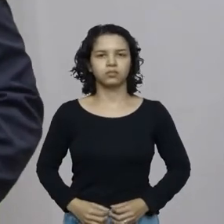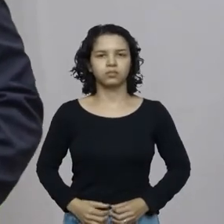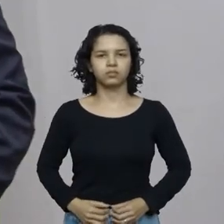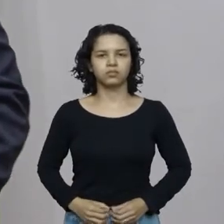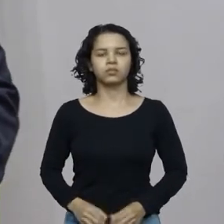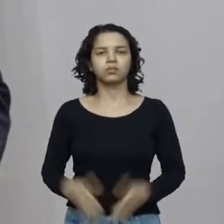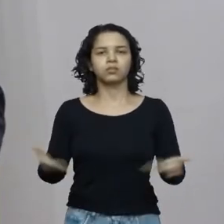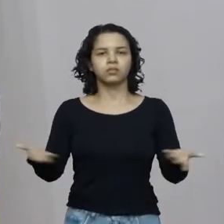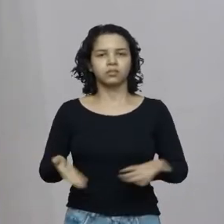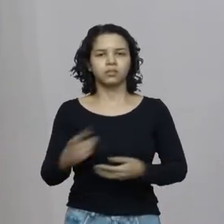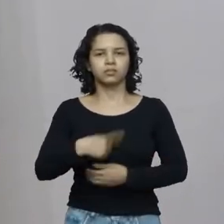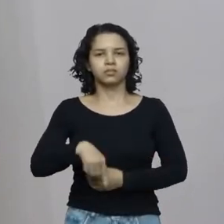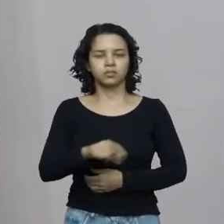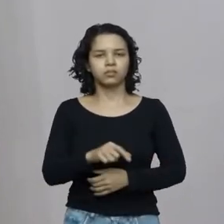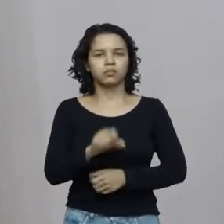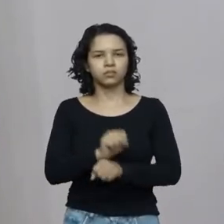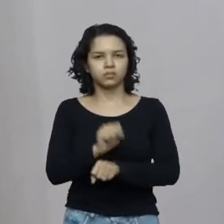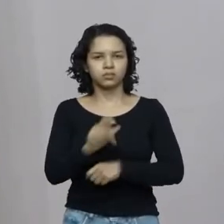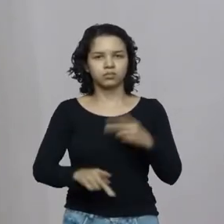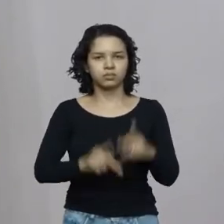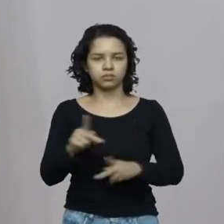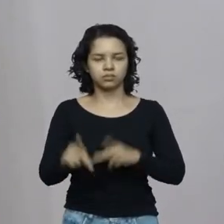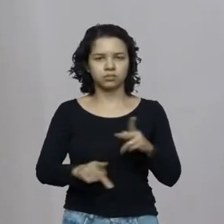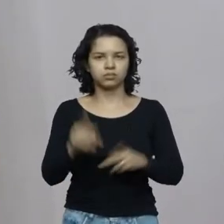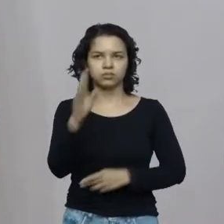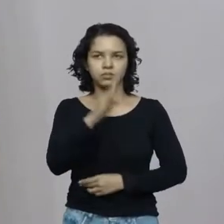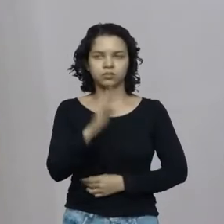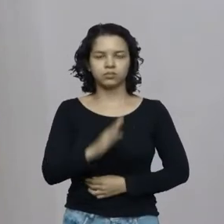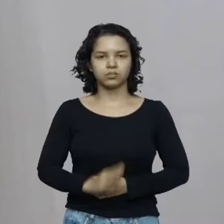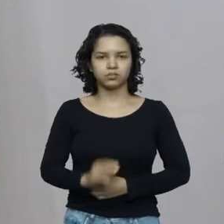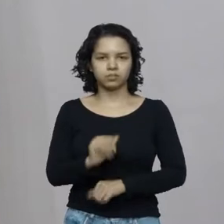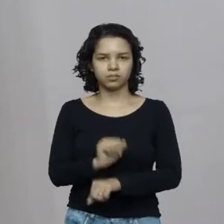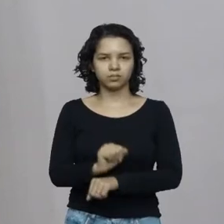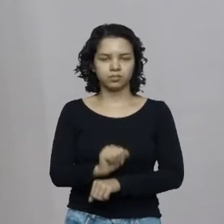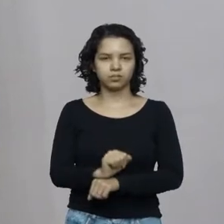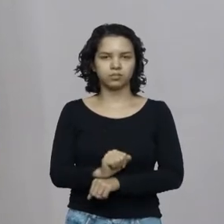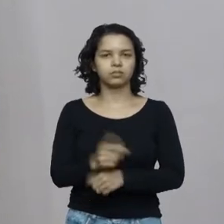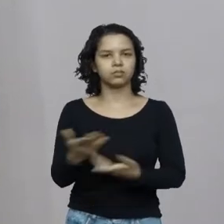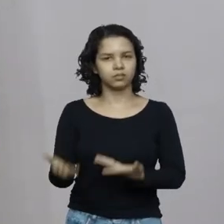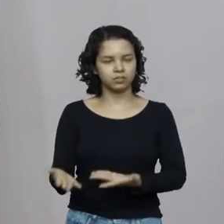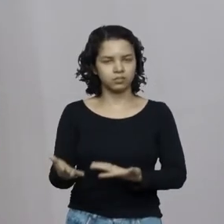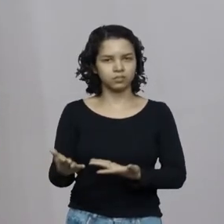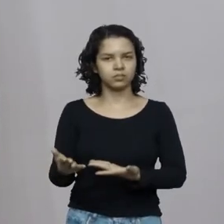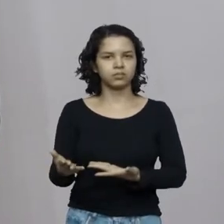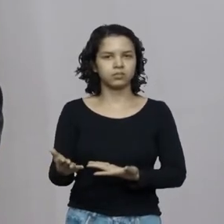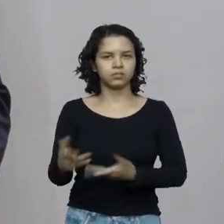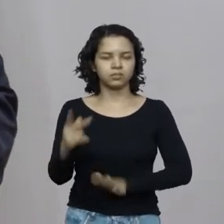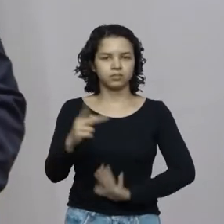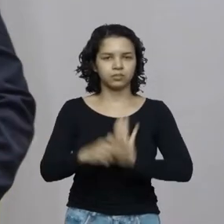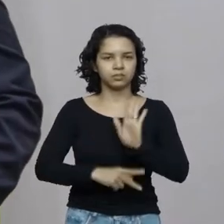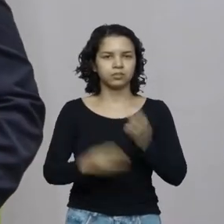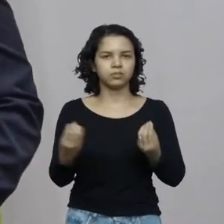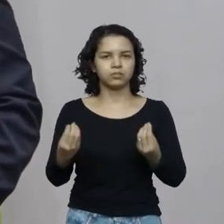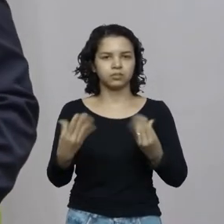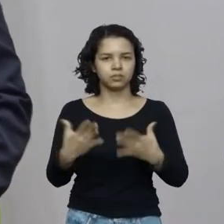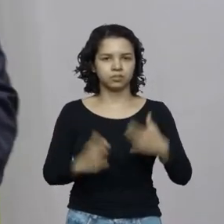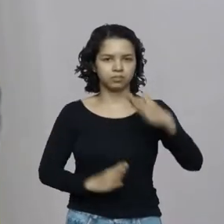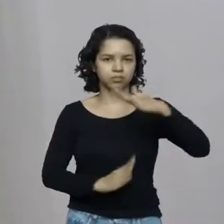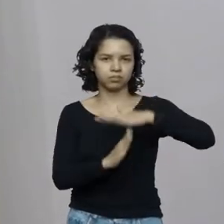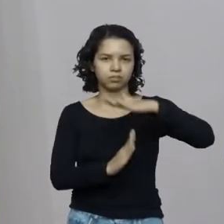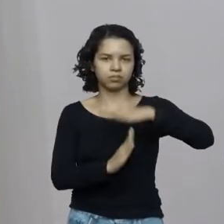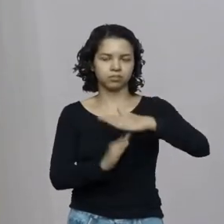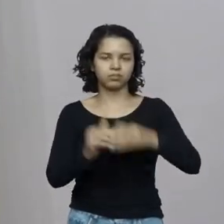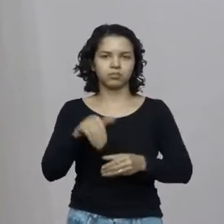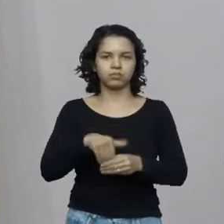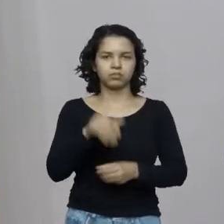expectativa para todos os brasileiros. Esse projeto se destina a estipular um teto no ICMS cobrado